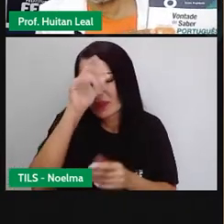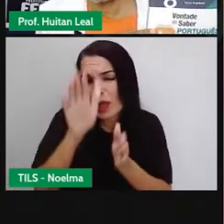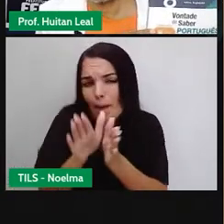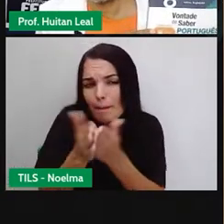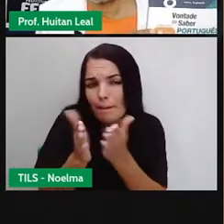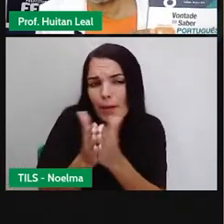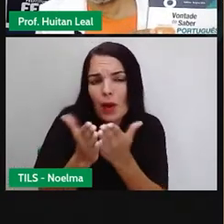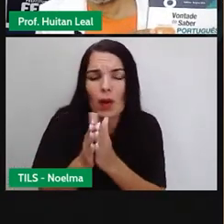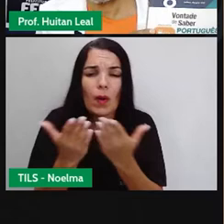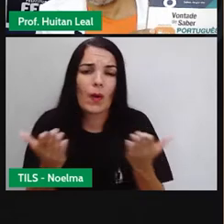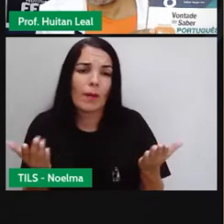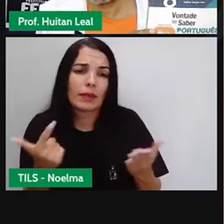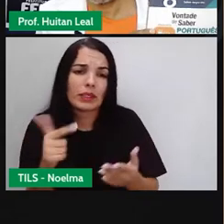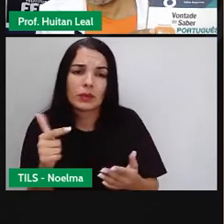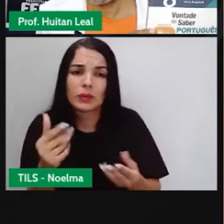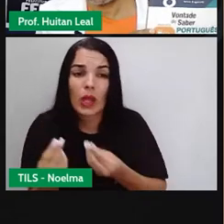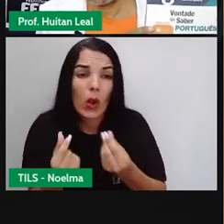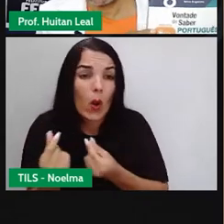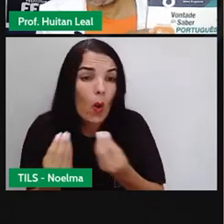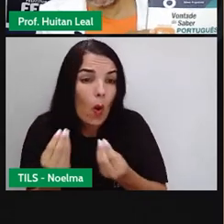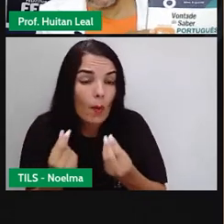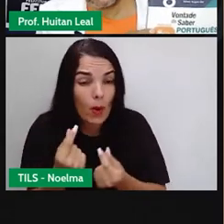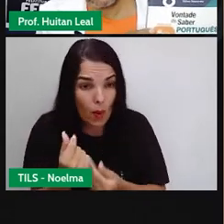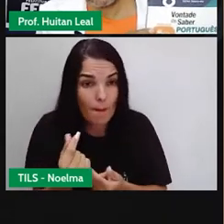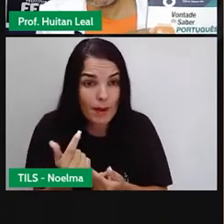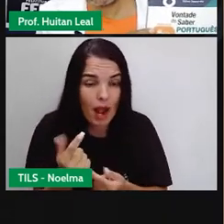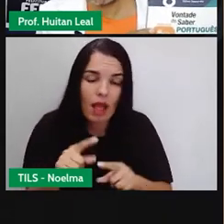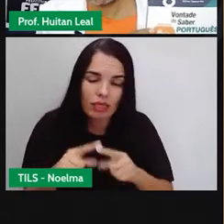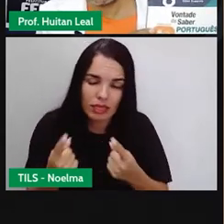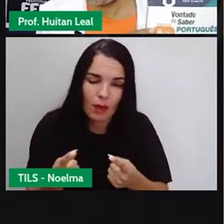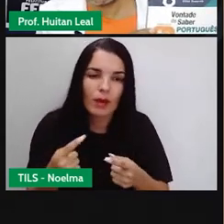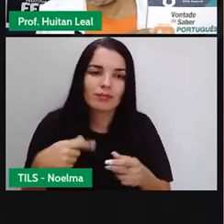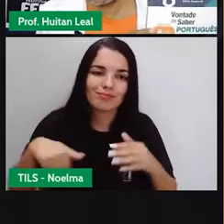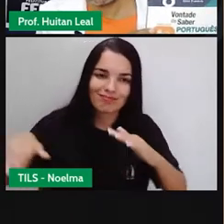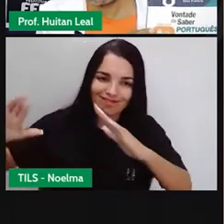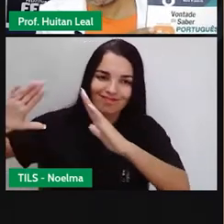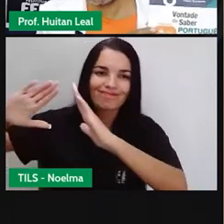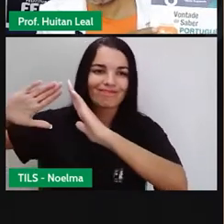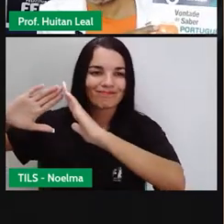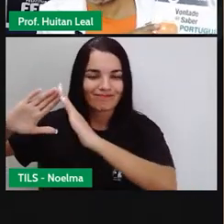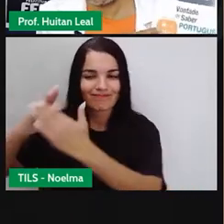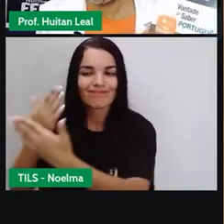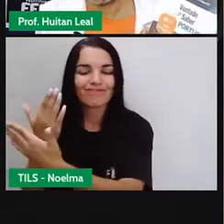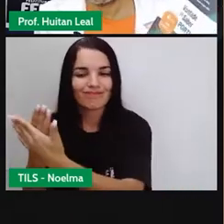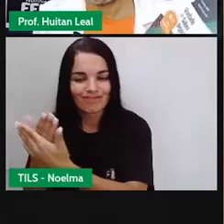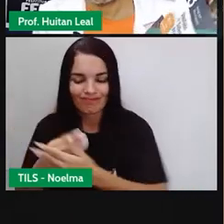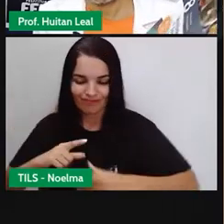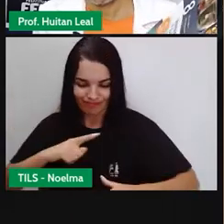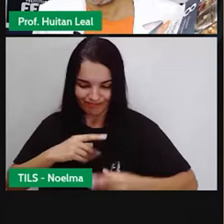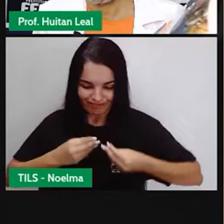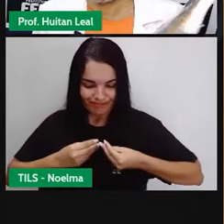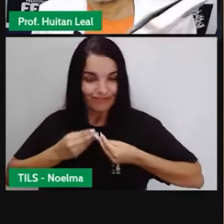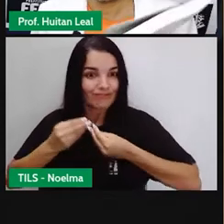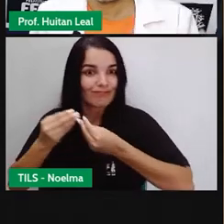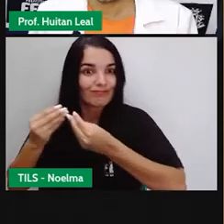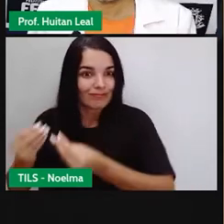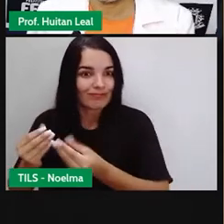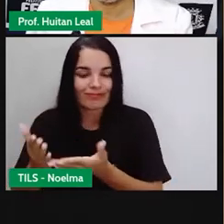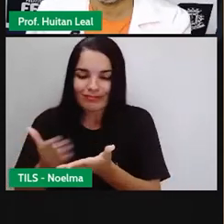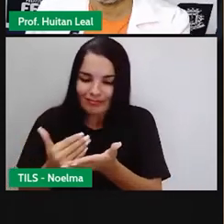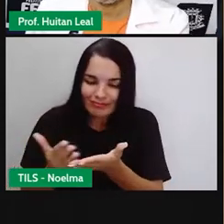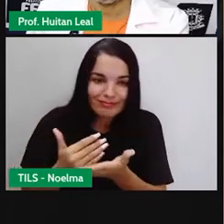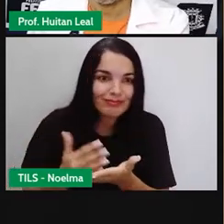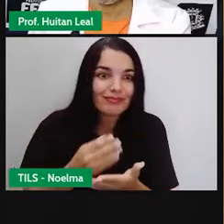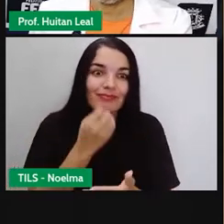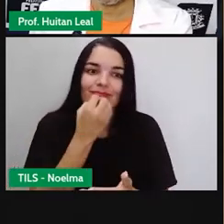com o livro para essas pessoas é através da escola com o livro didático. Não todo mundo ainda,